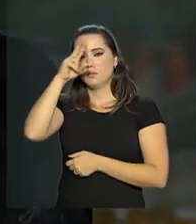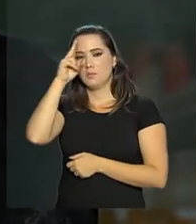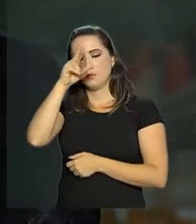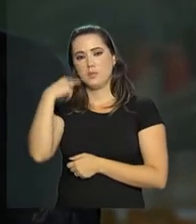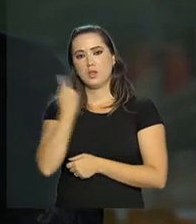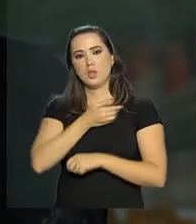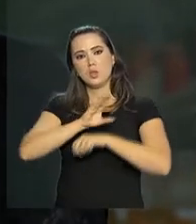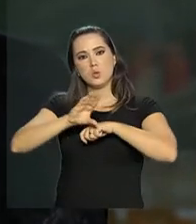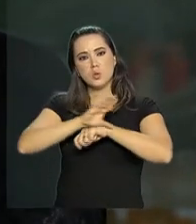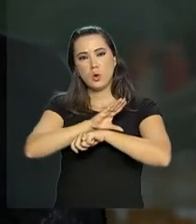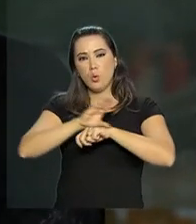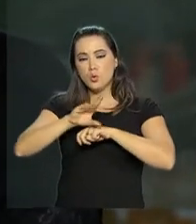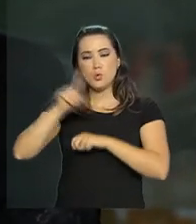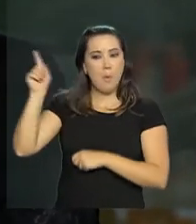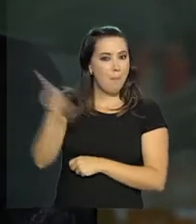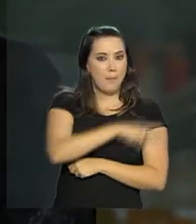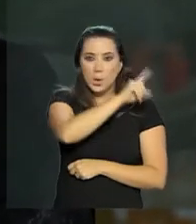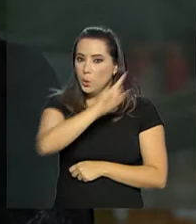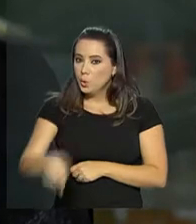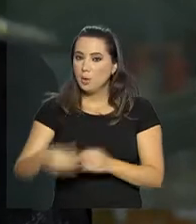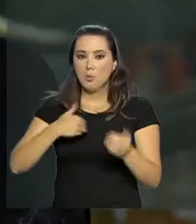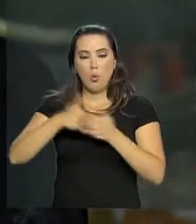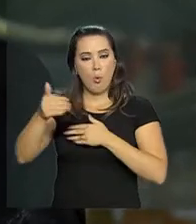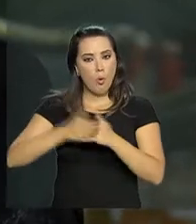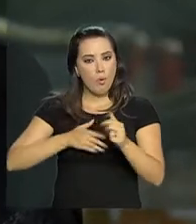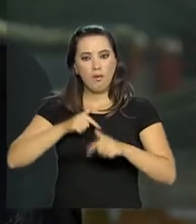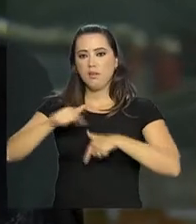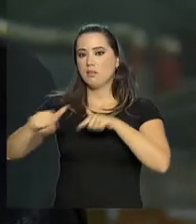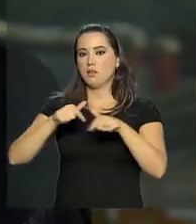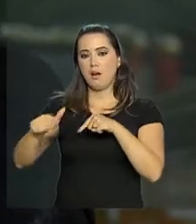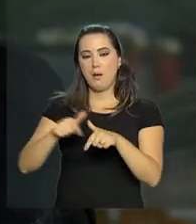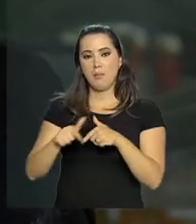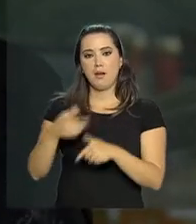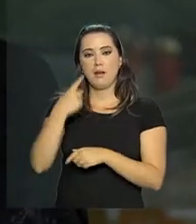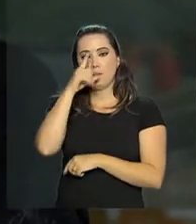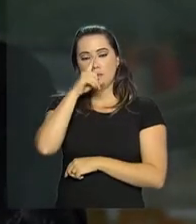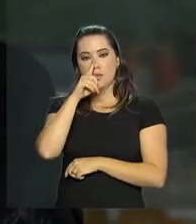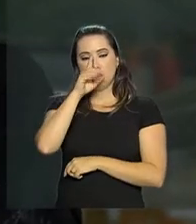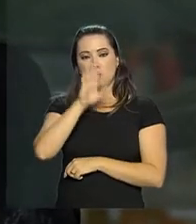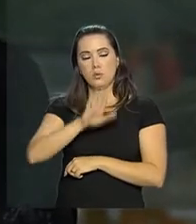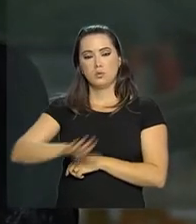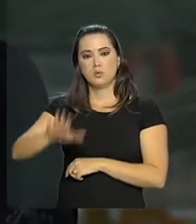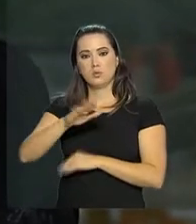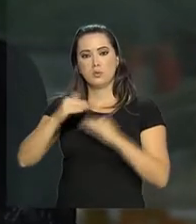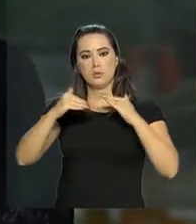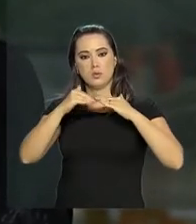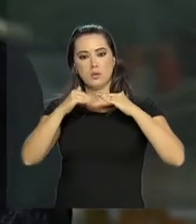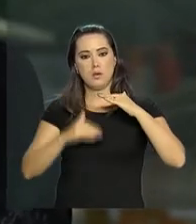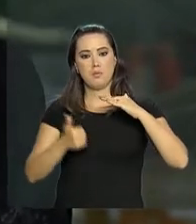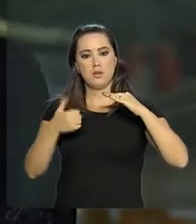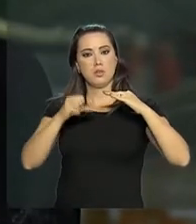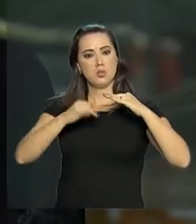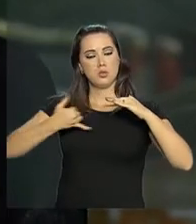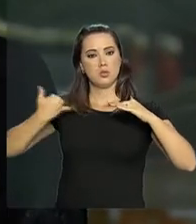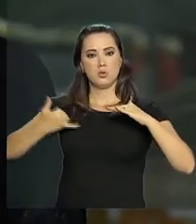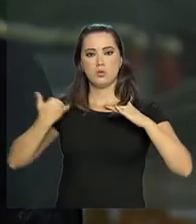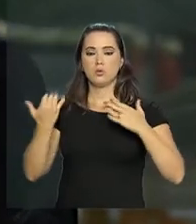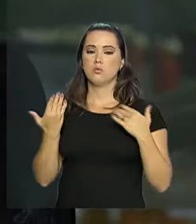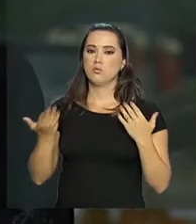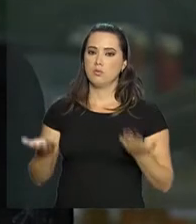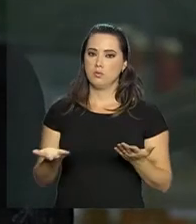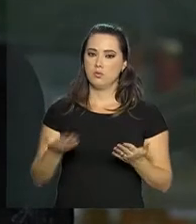a nossa Constituição proíbe toda espécie de trabalho insalubre e perigoso para pessoas menores de 18 anos. Então,